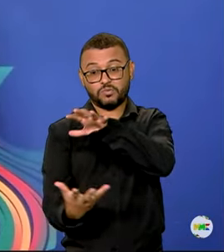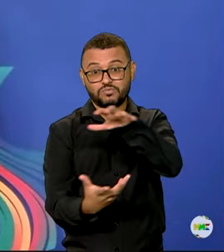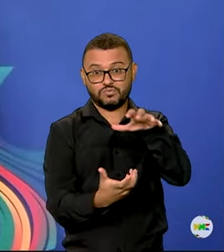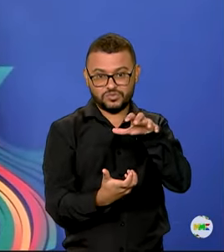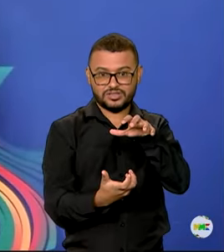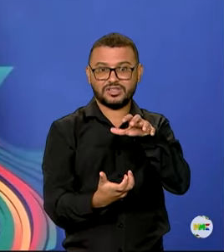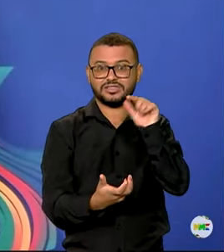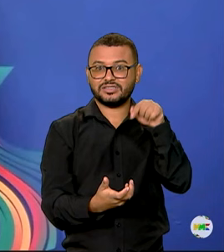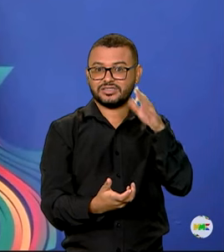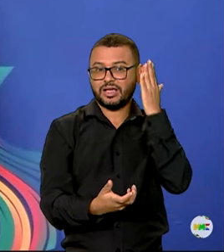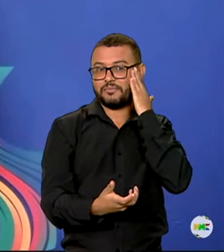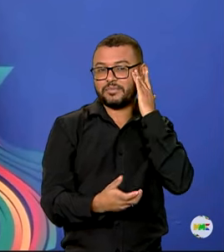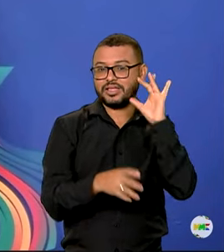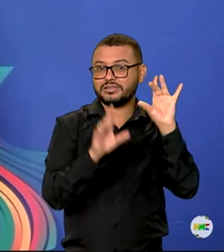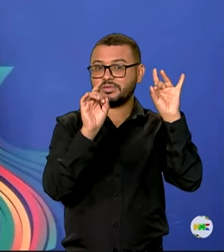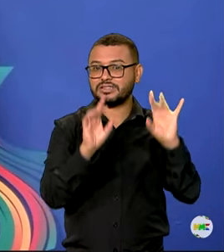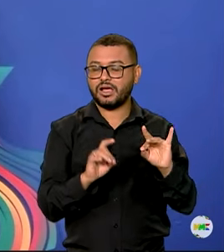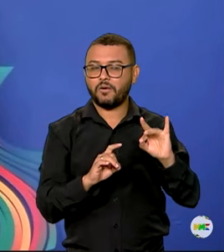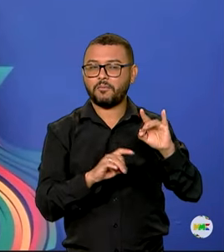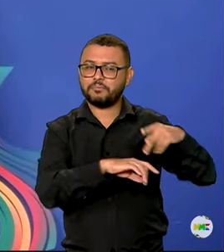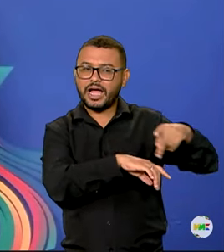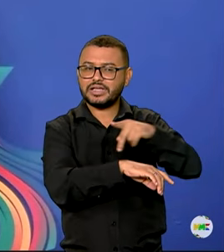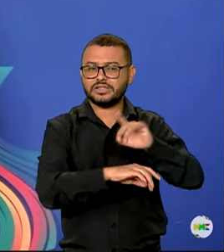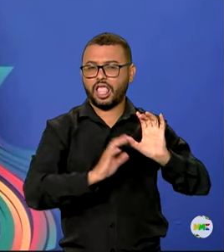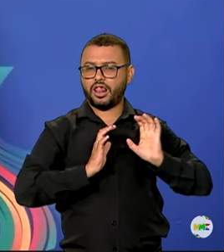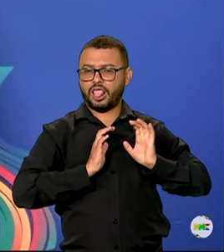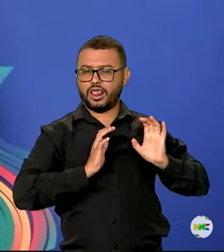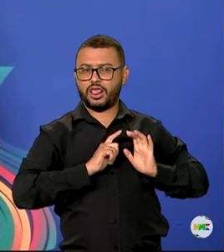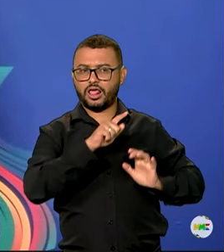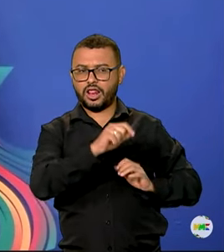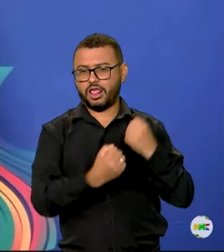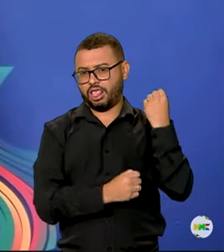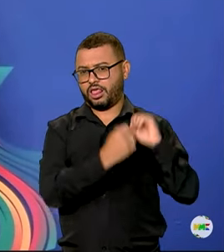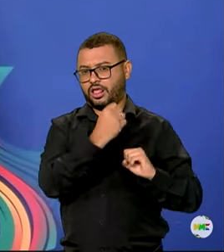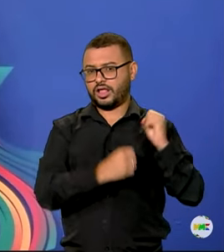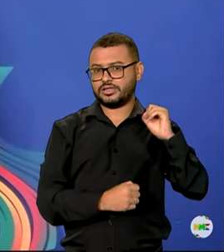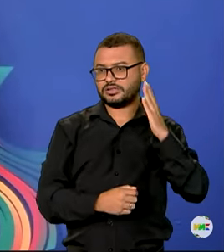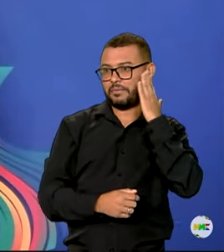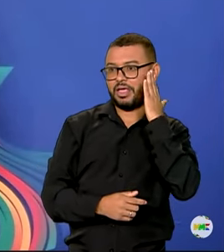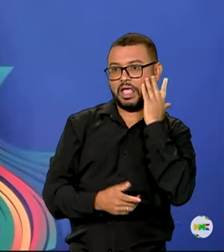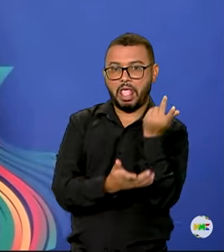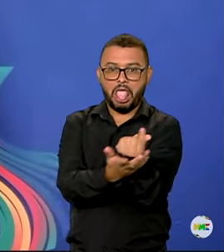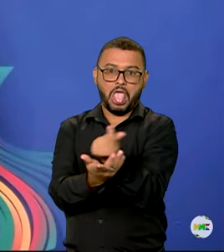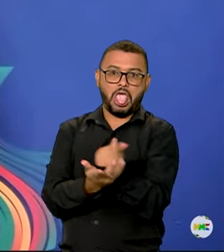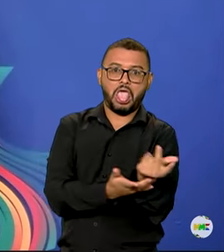em especial dos países ricos e industrializados. O capitalismo selvagem.